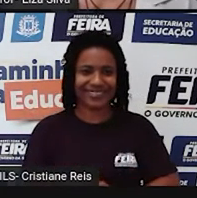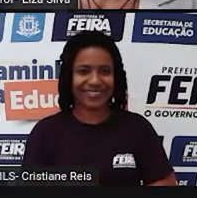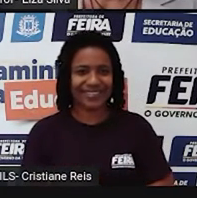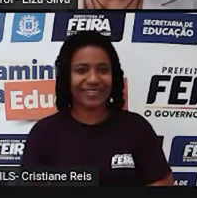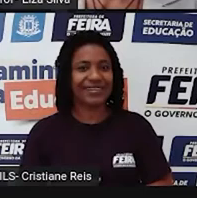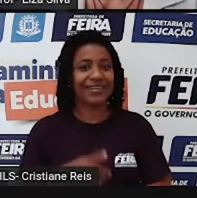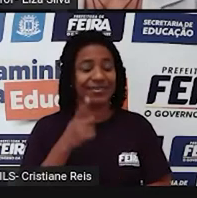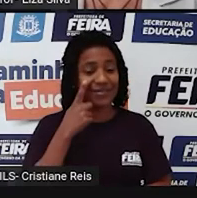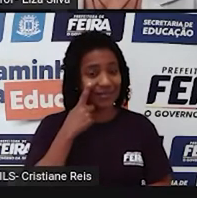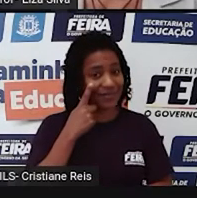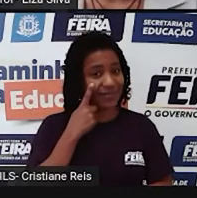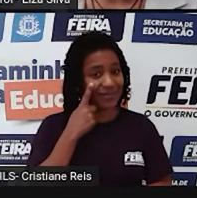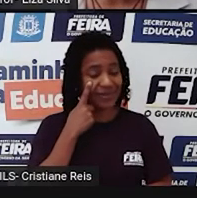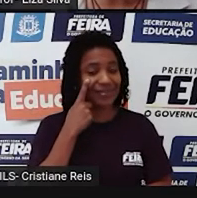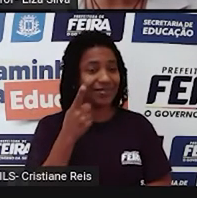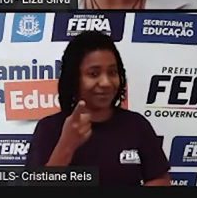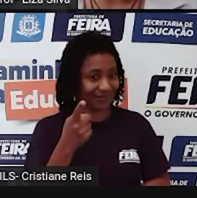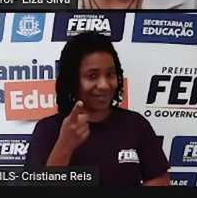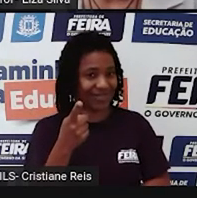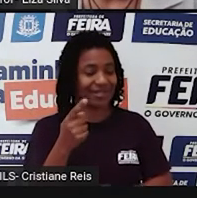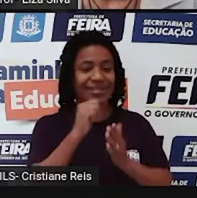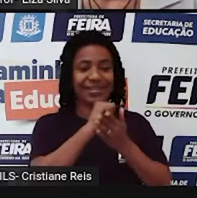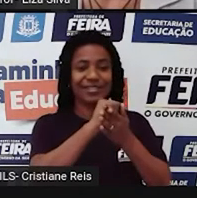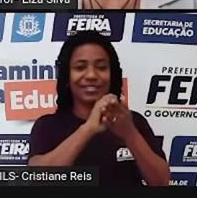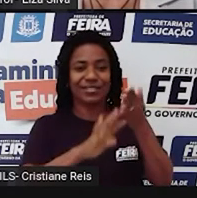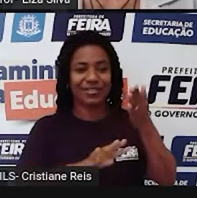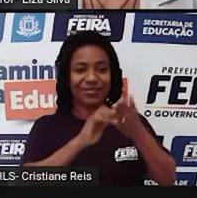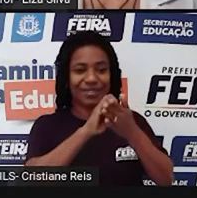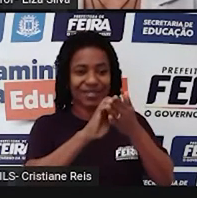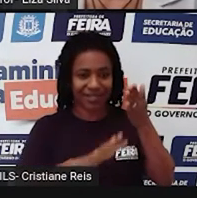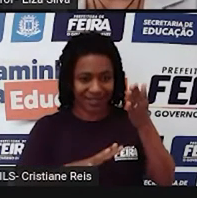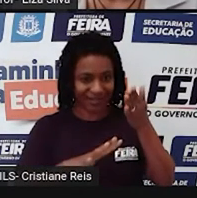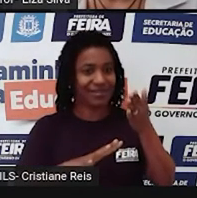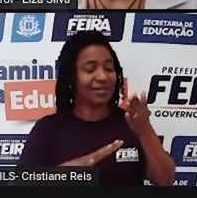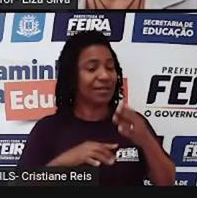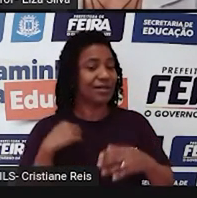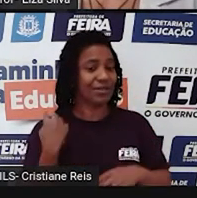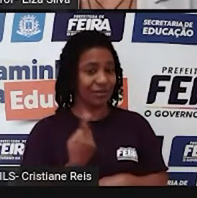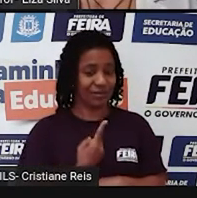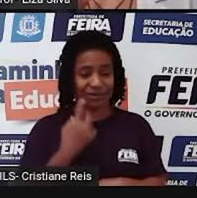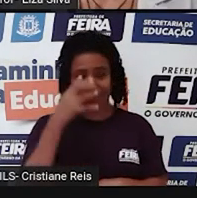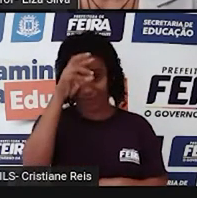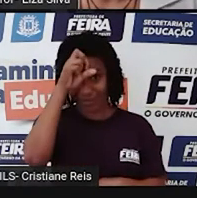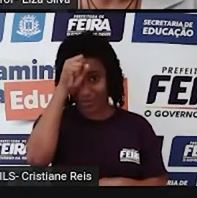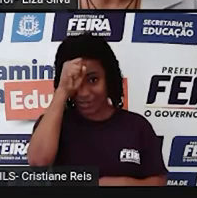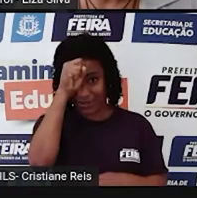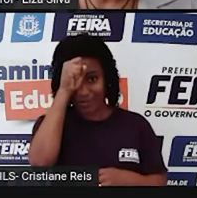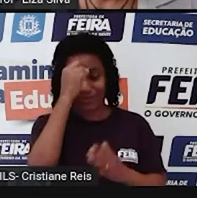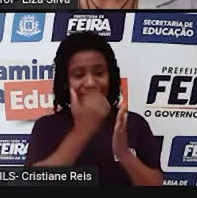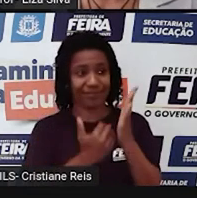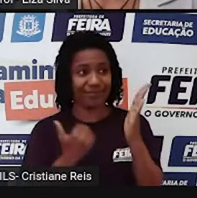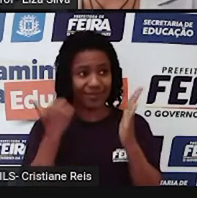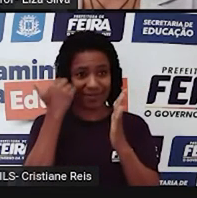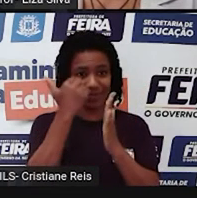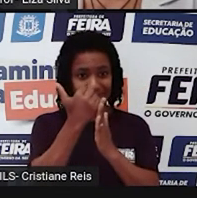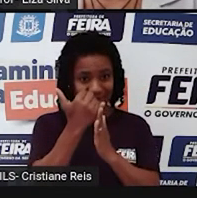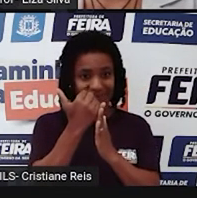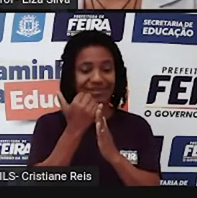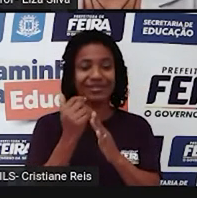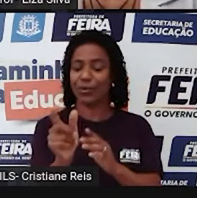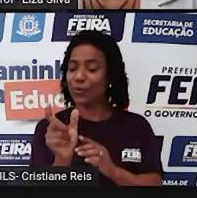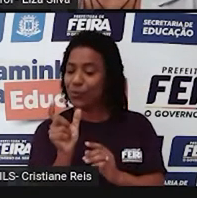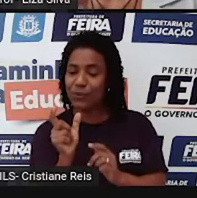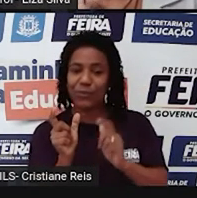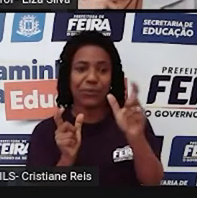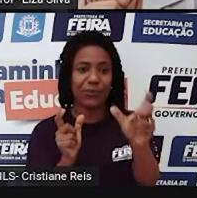Vamos agora fazer essa atividade interativa para nós ampliarmos o nosso universo vocabular no que diz respeito